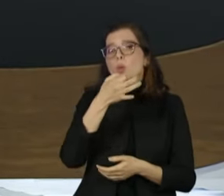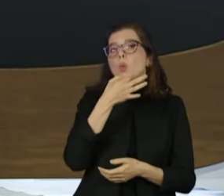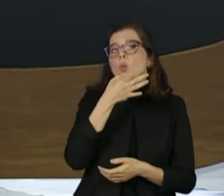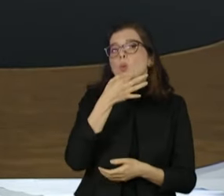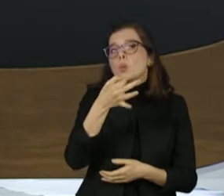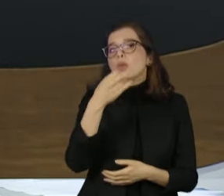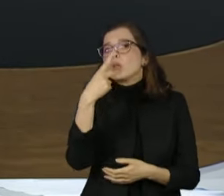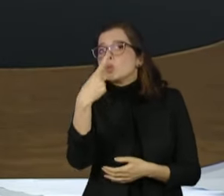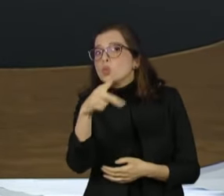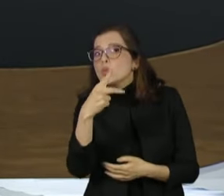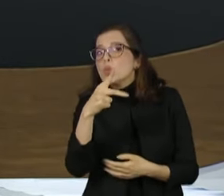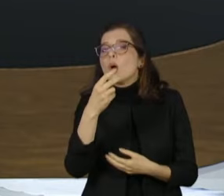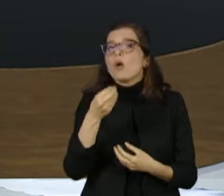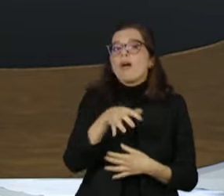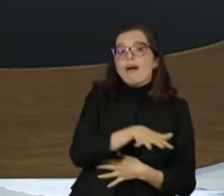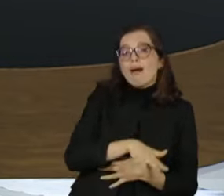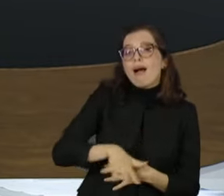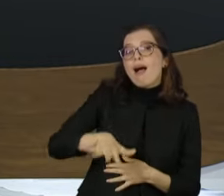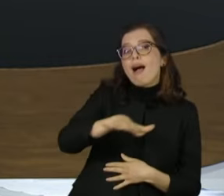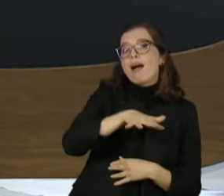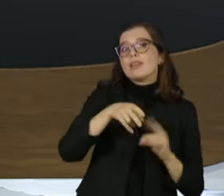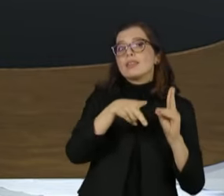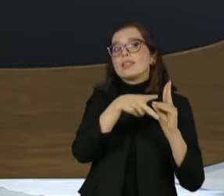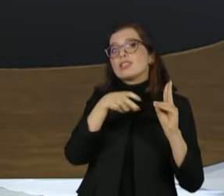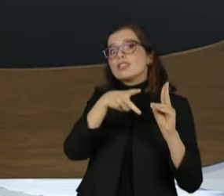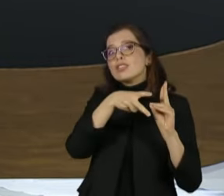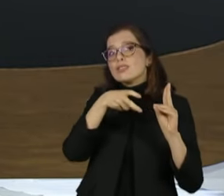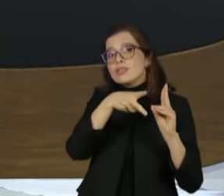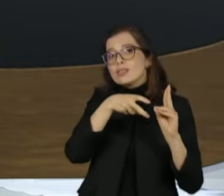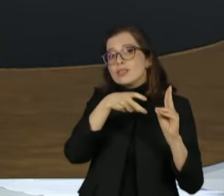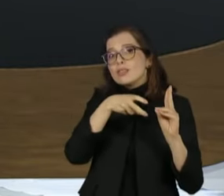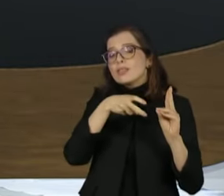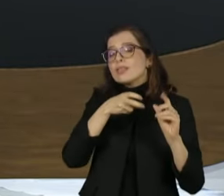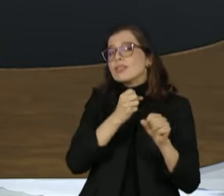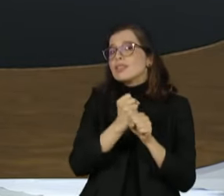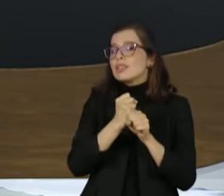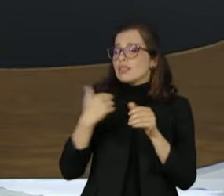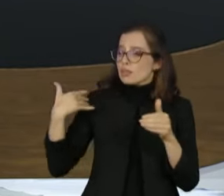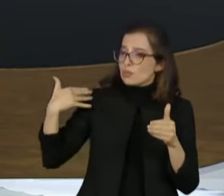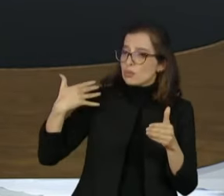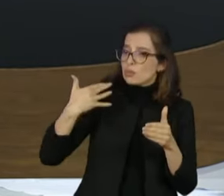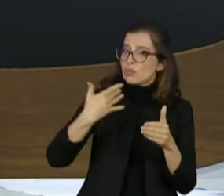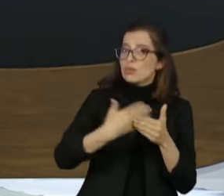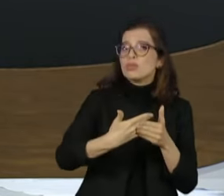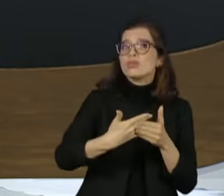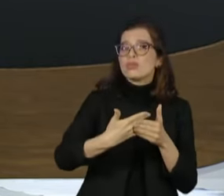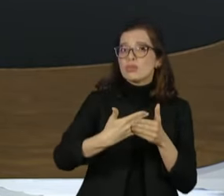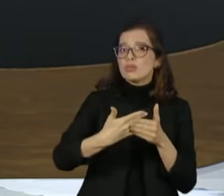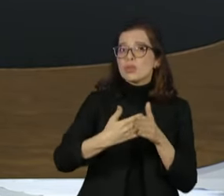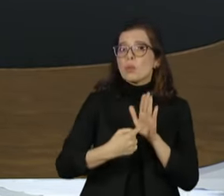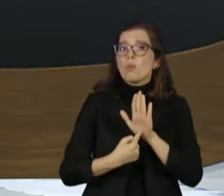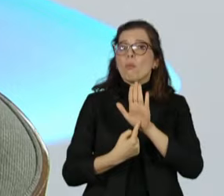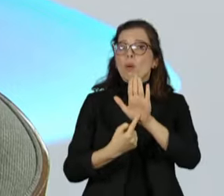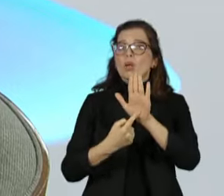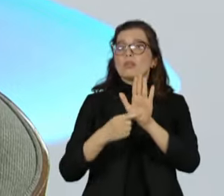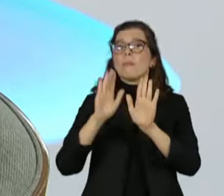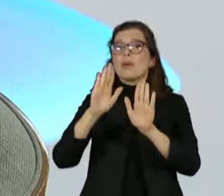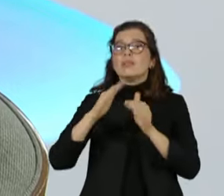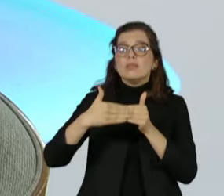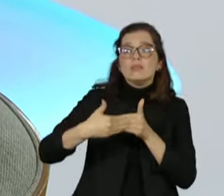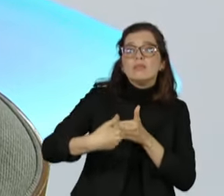que altera a demarcação de terras indígenas e, inclusive, permite a revisão de terras já demarcadas?